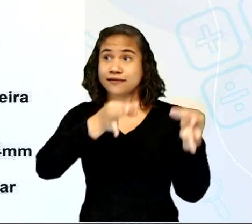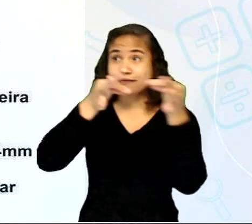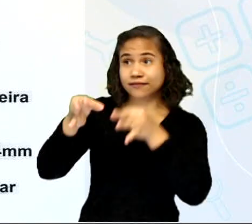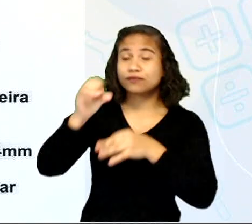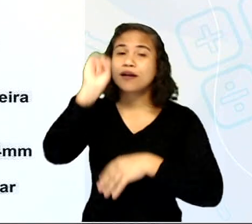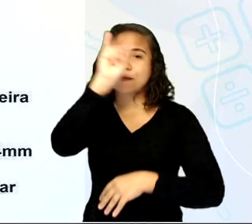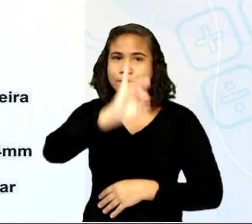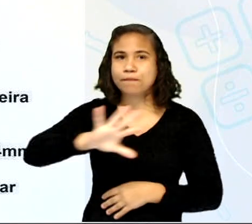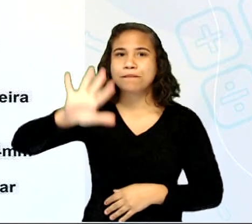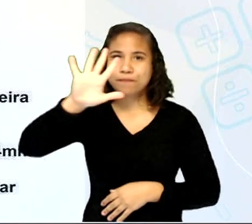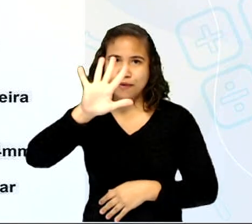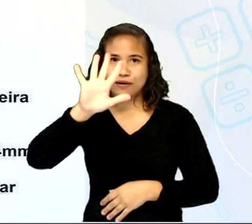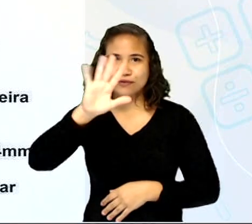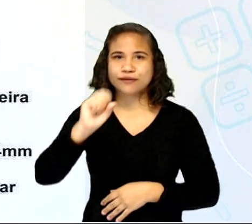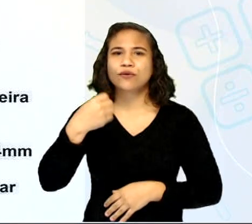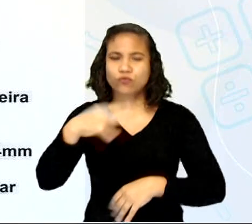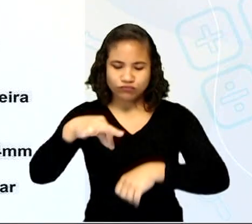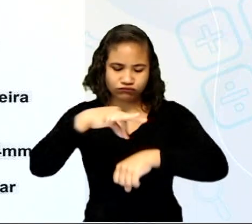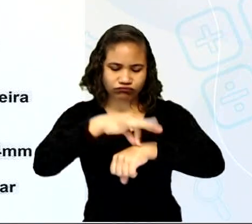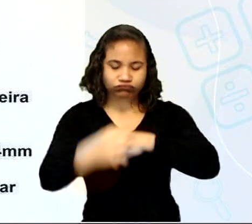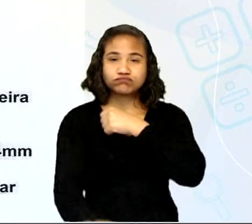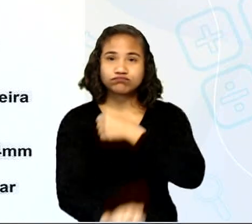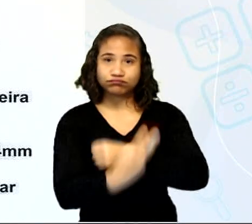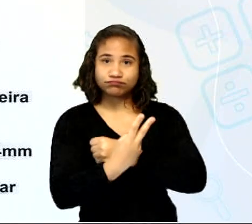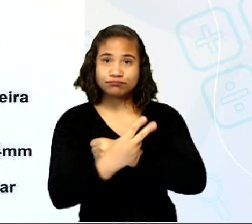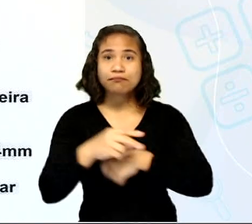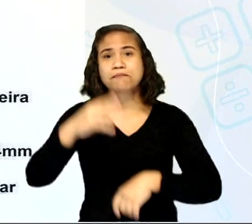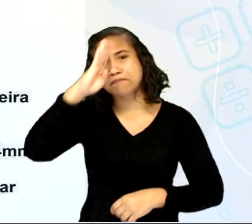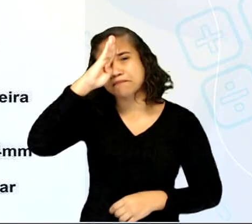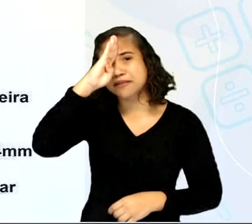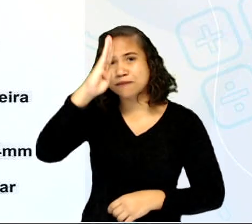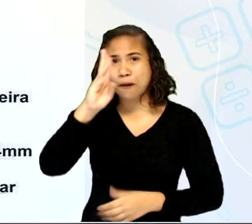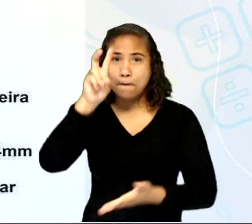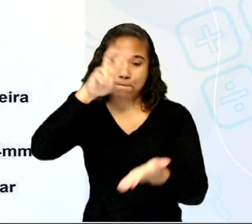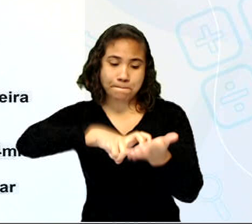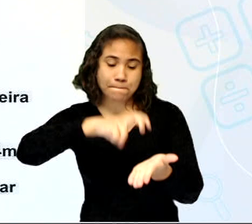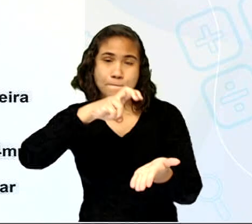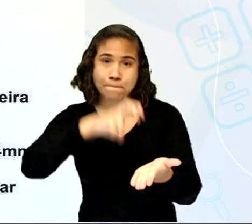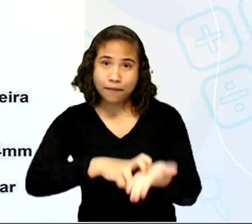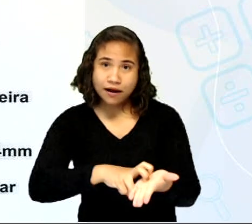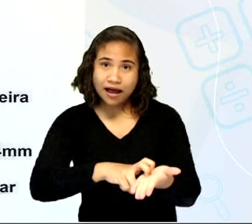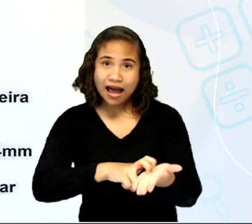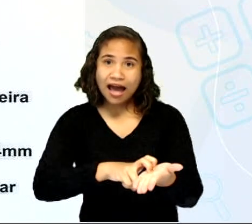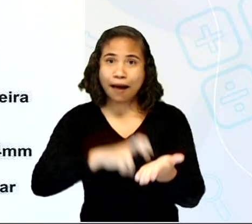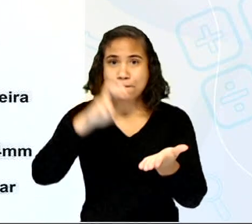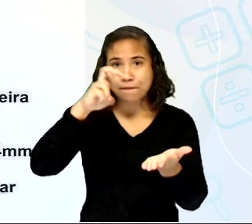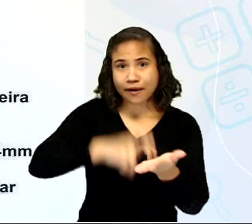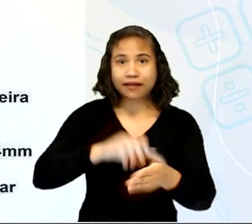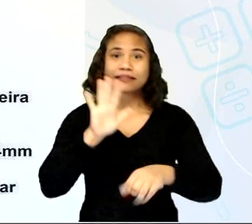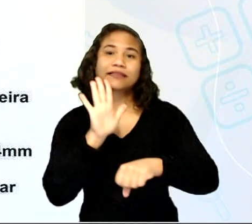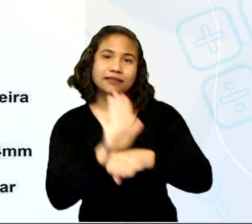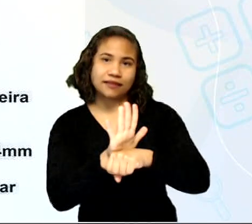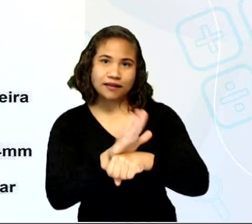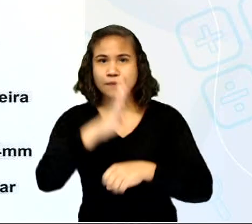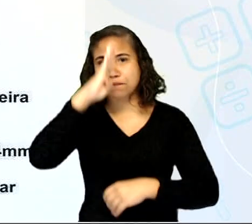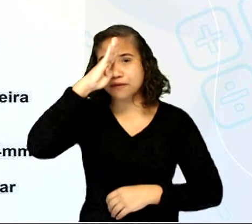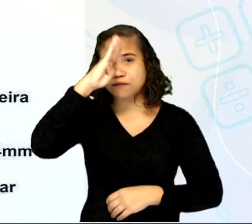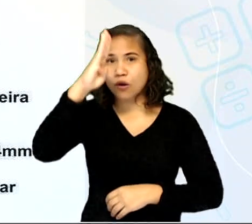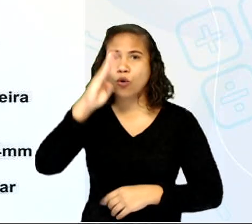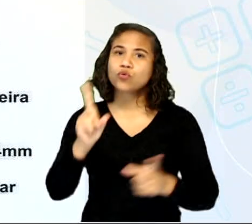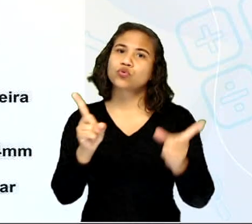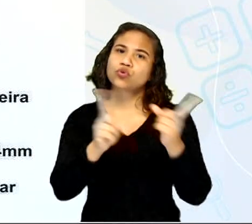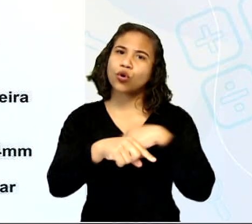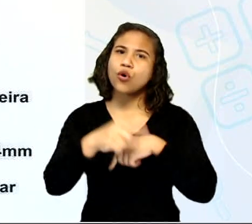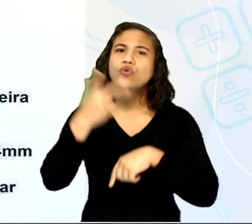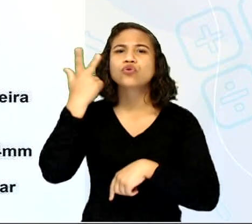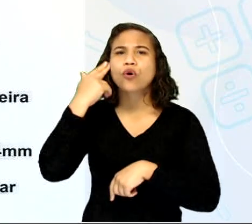mosquito Aedes aegypti, ele age principalmente de manhã, nos horários diurno, manhã e tarde, contrário do outro